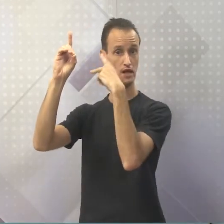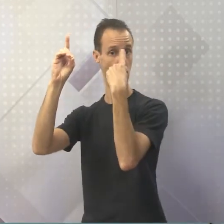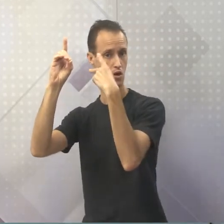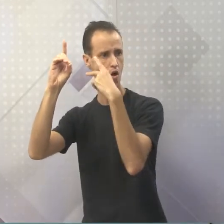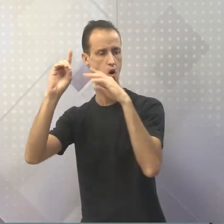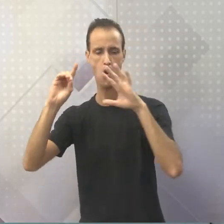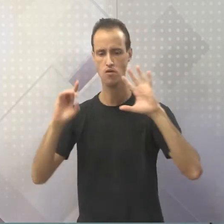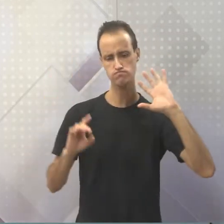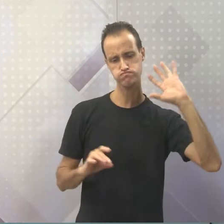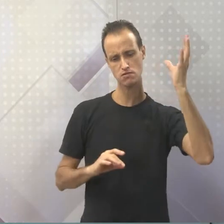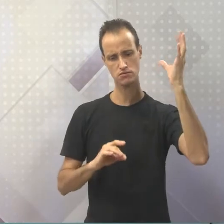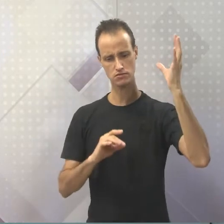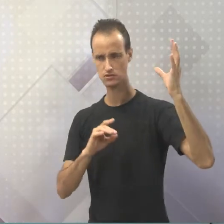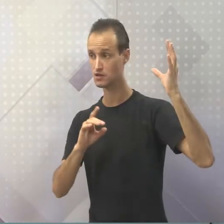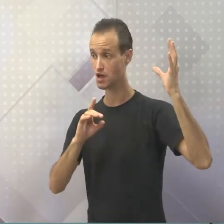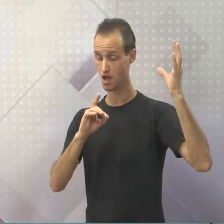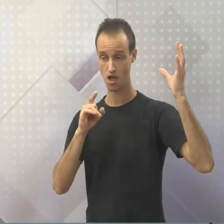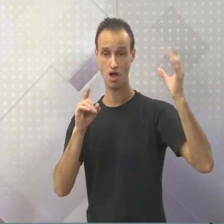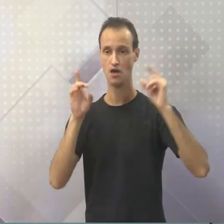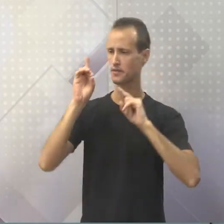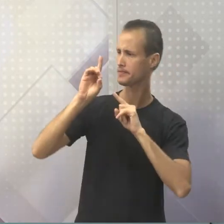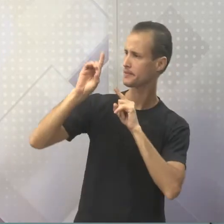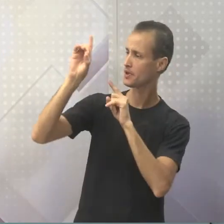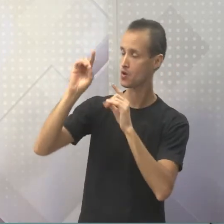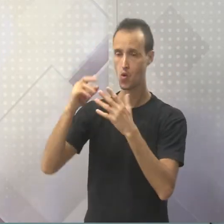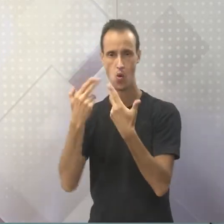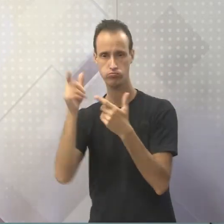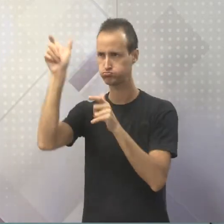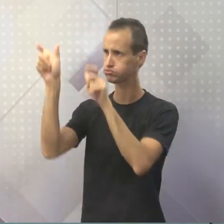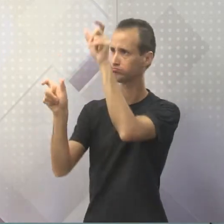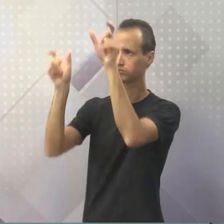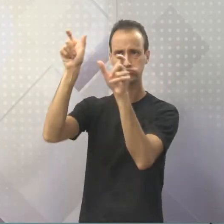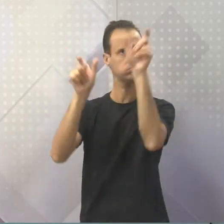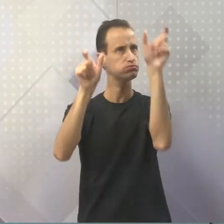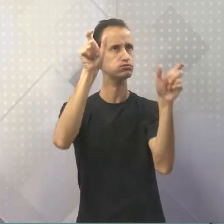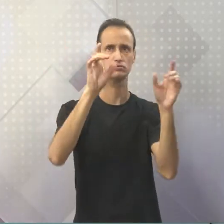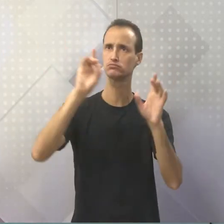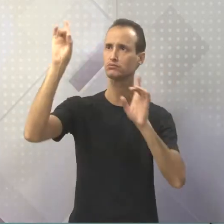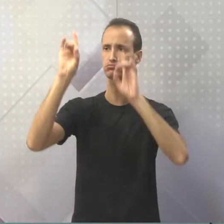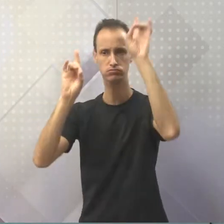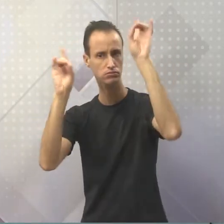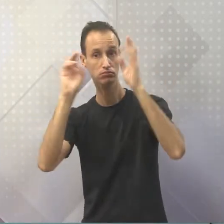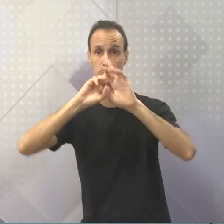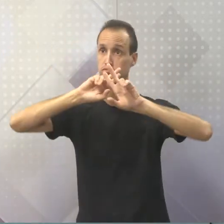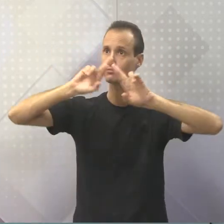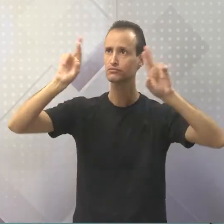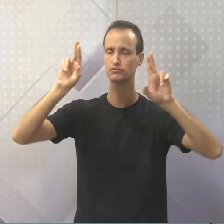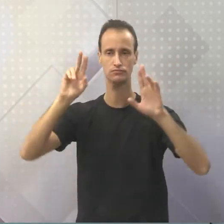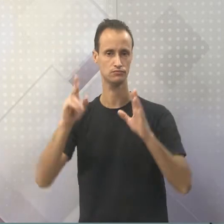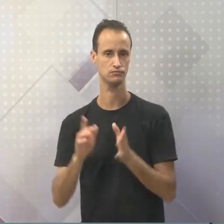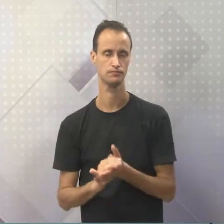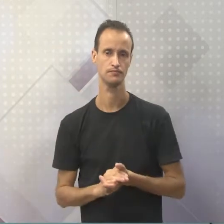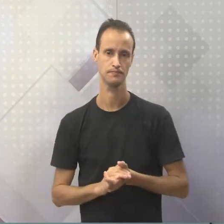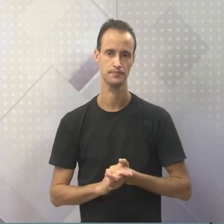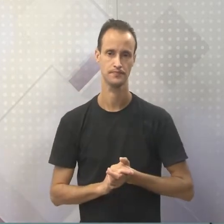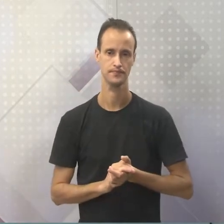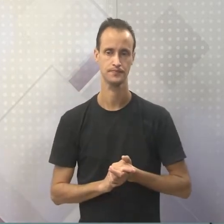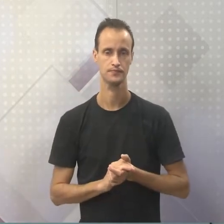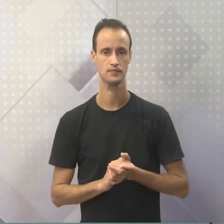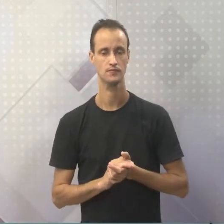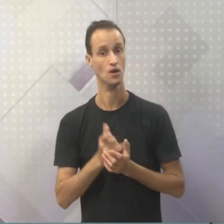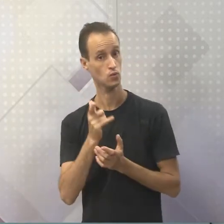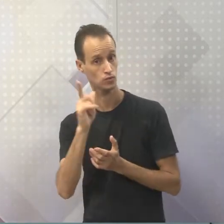acontecimento a um deus ou alguma entidade daquele momento ali da história. Outra coisa também,